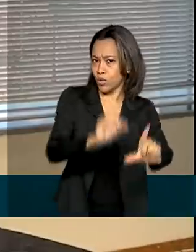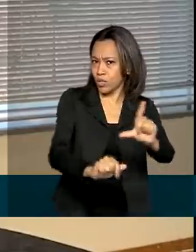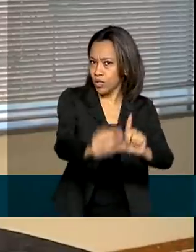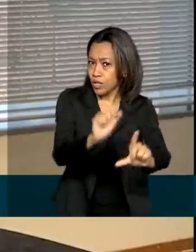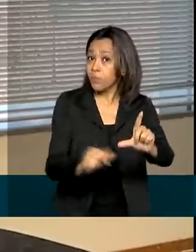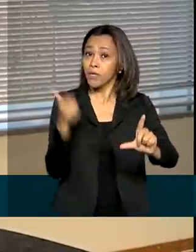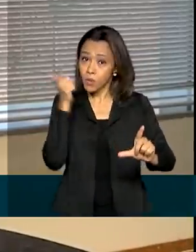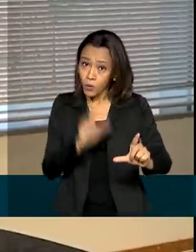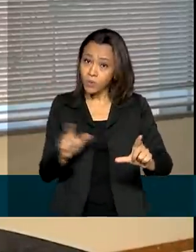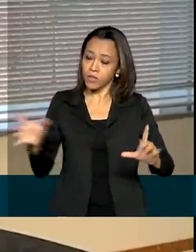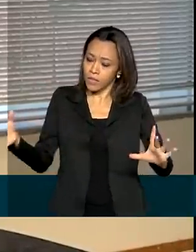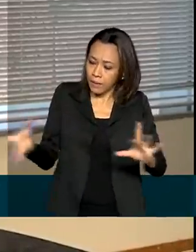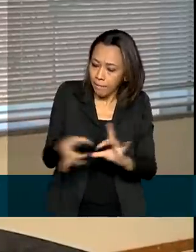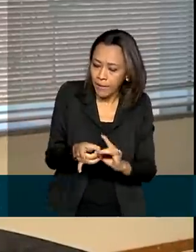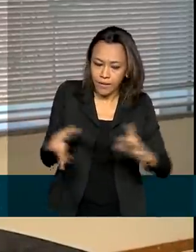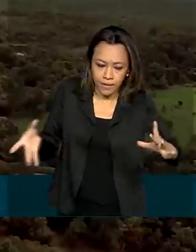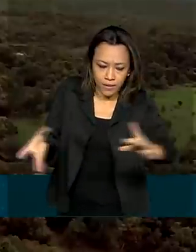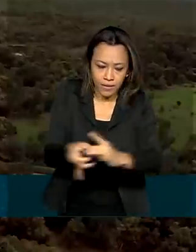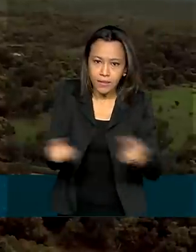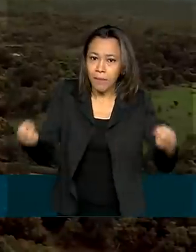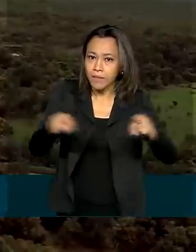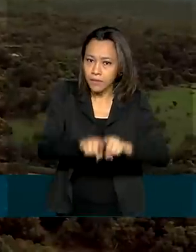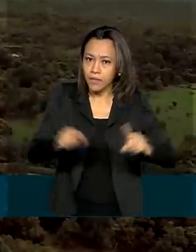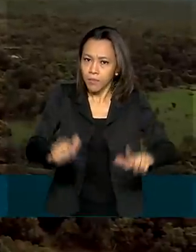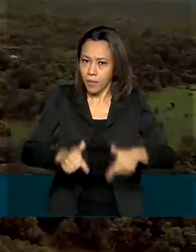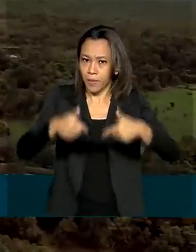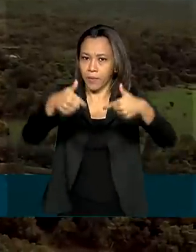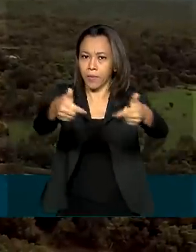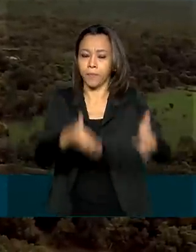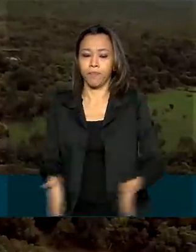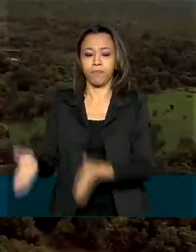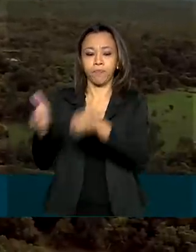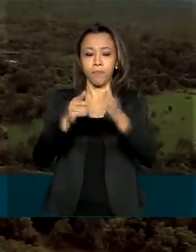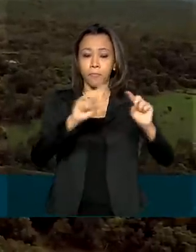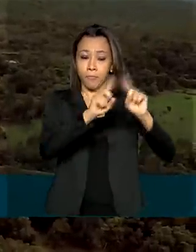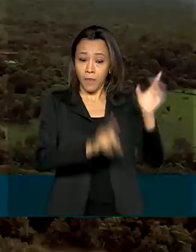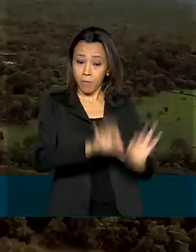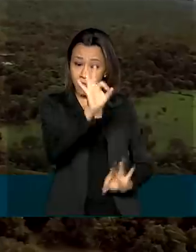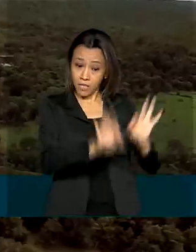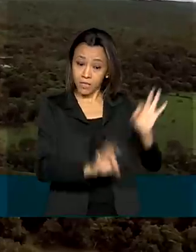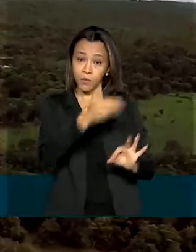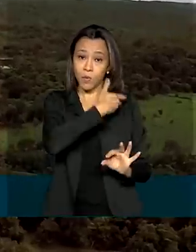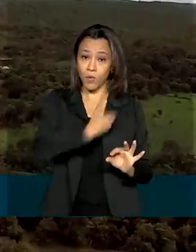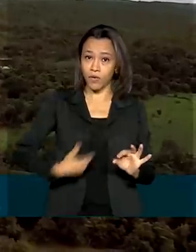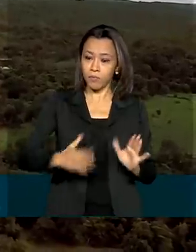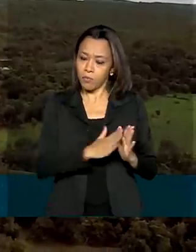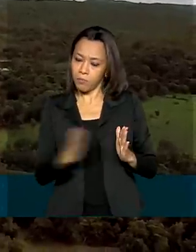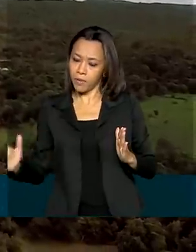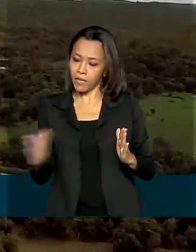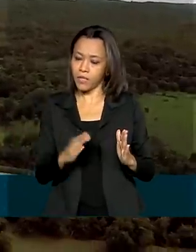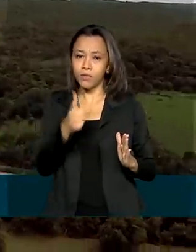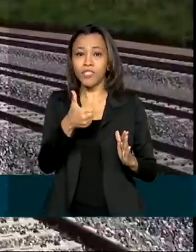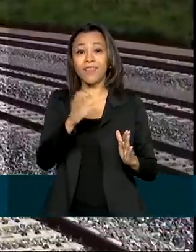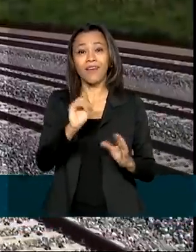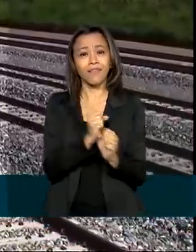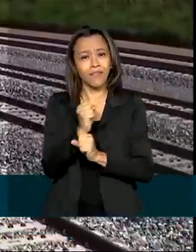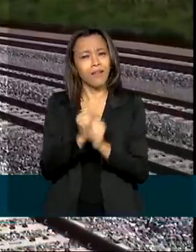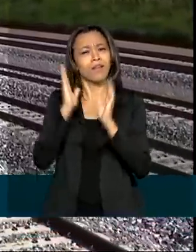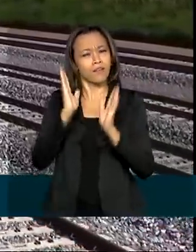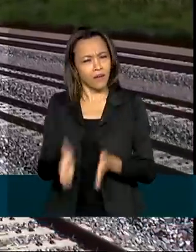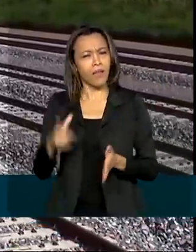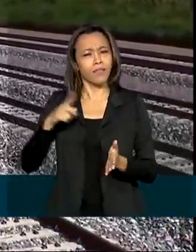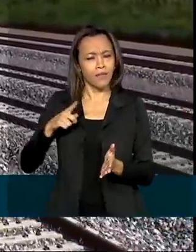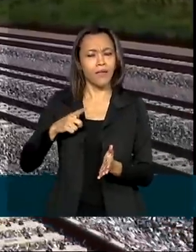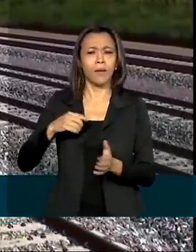e de investimentos privados, essencialmente. O planejamento do governo é para uma década e já tem projetos saindo do papel. O da